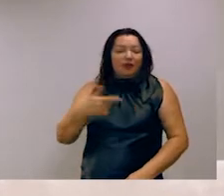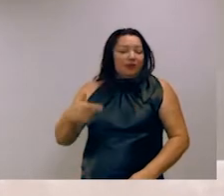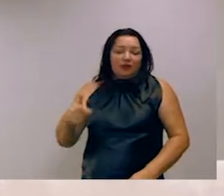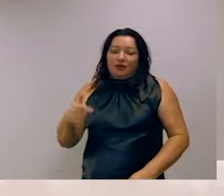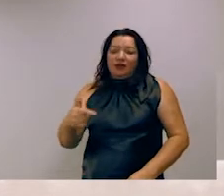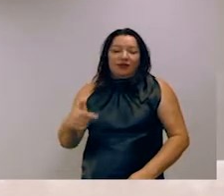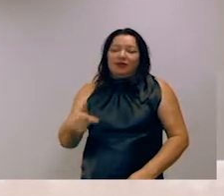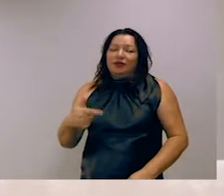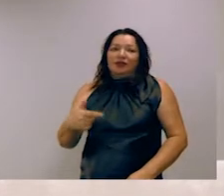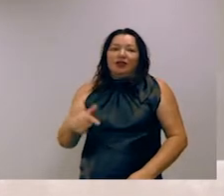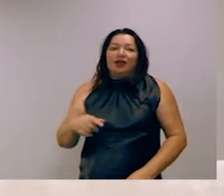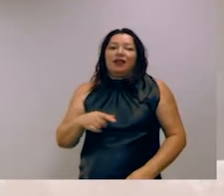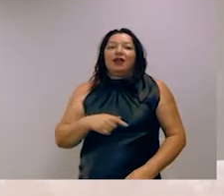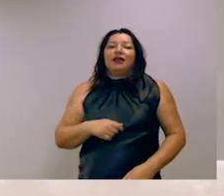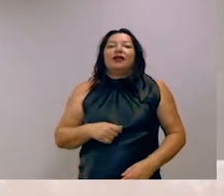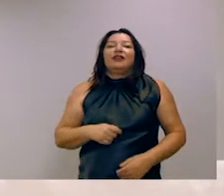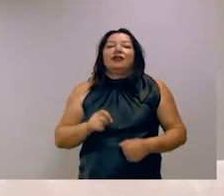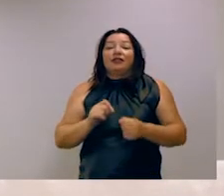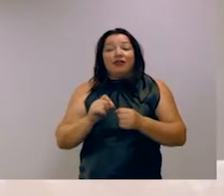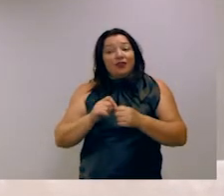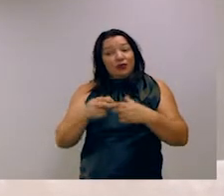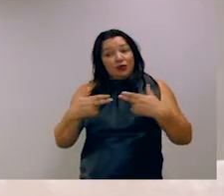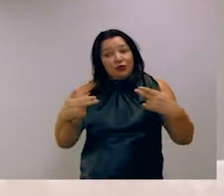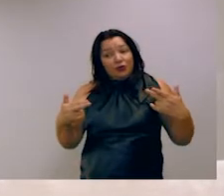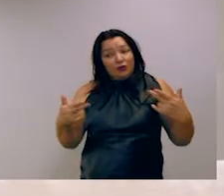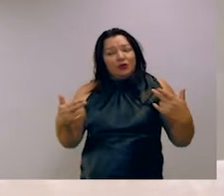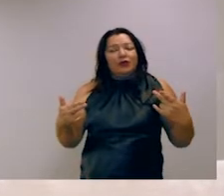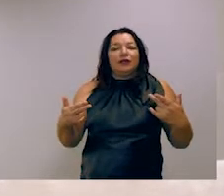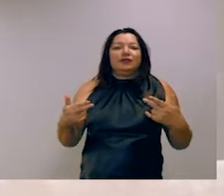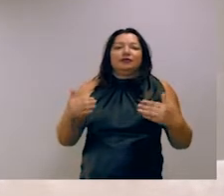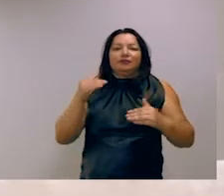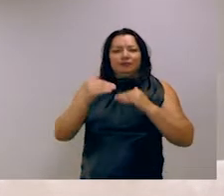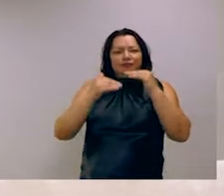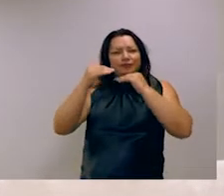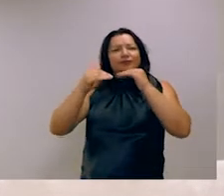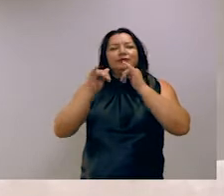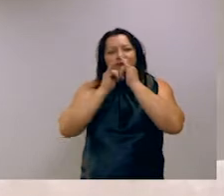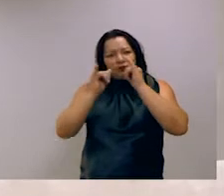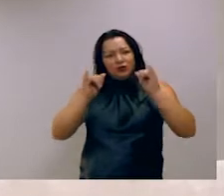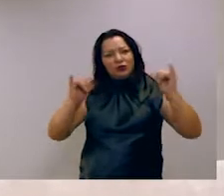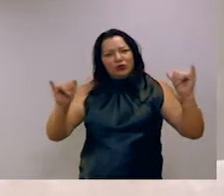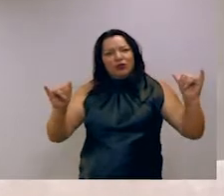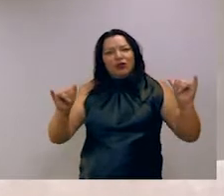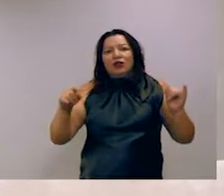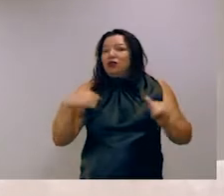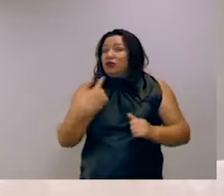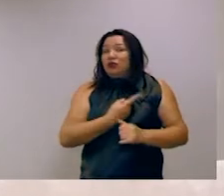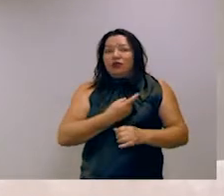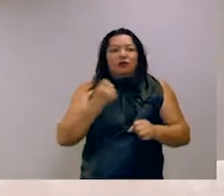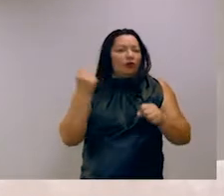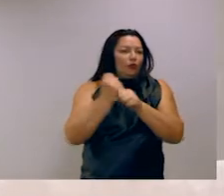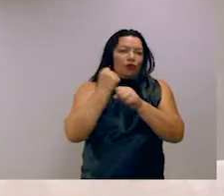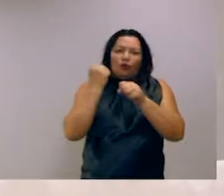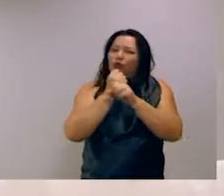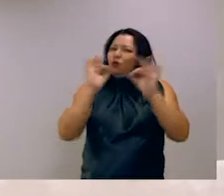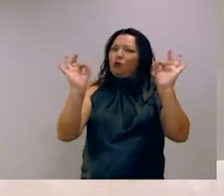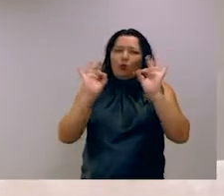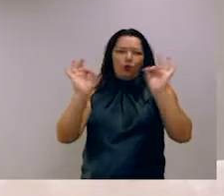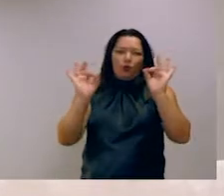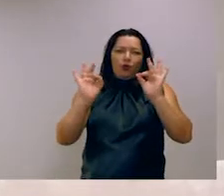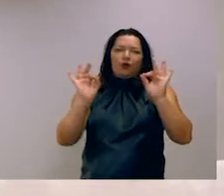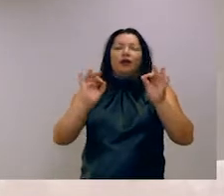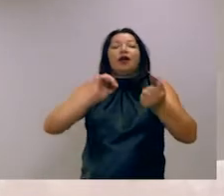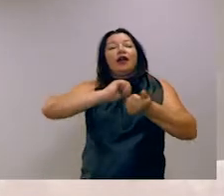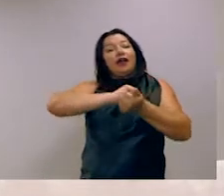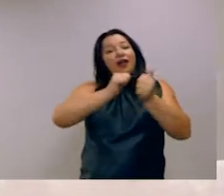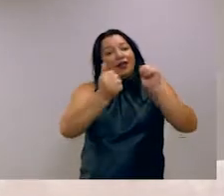com tarefas bem realizadas e com padrão de desempenho publicados. Logo, estamos construindo modelos em português adaptamos